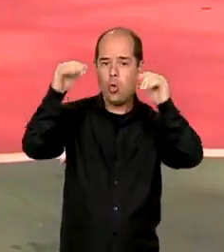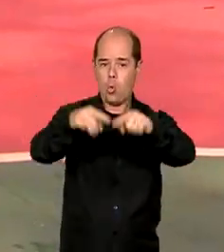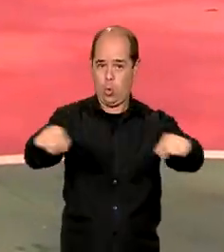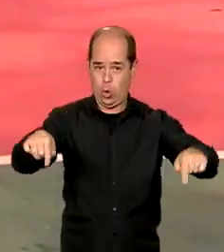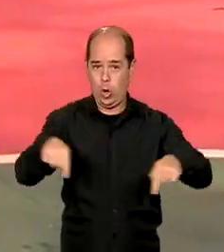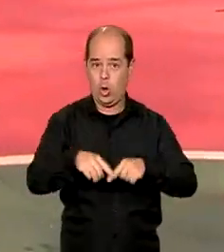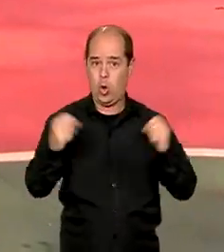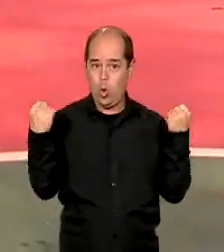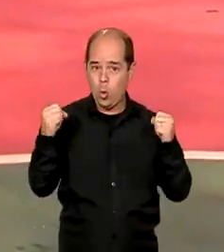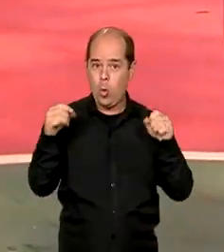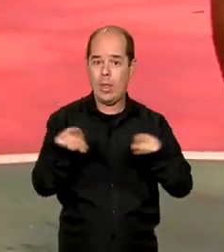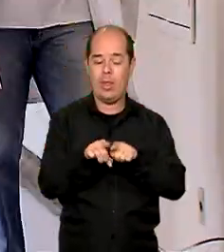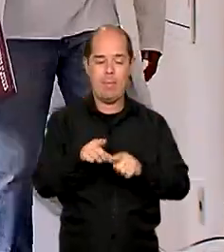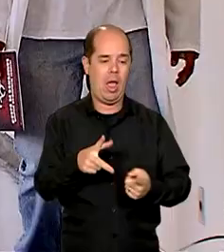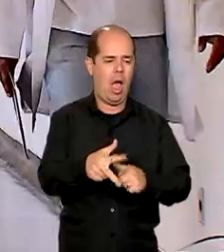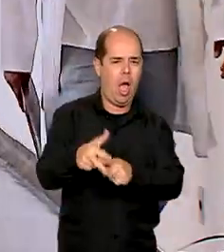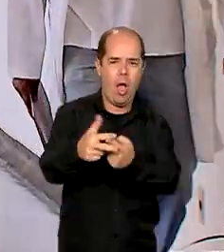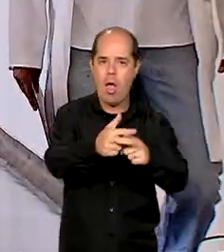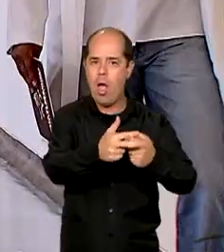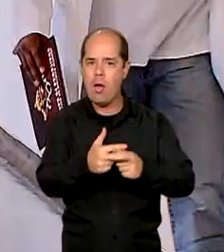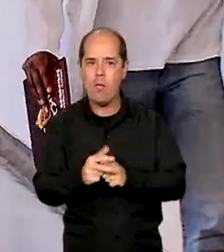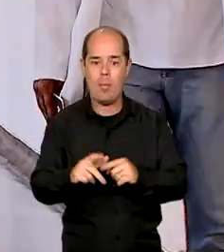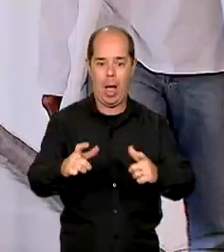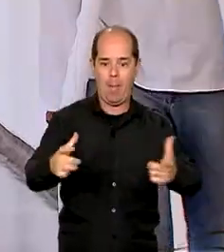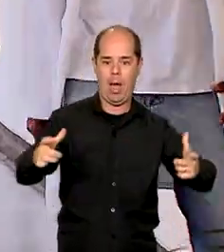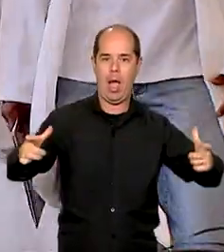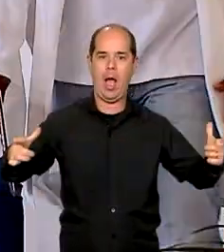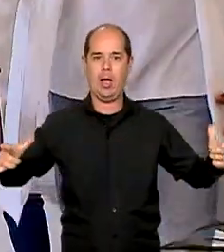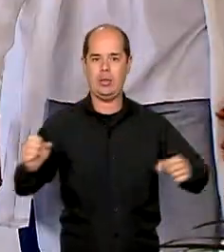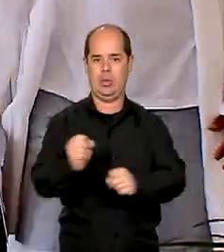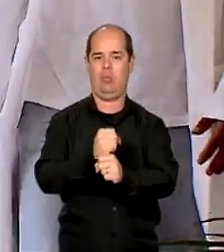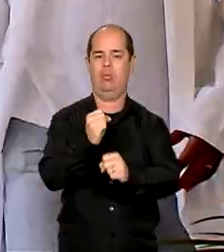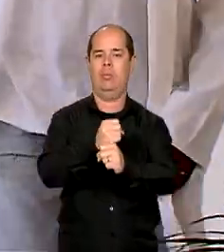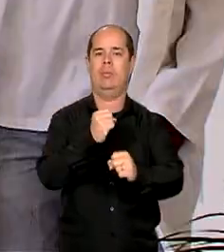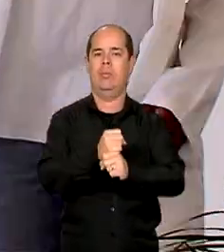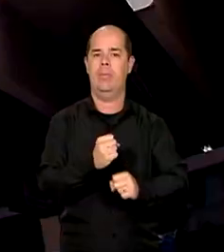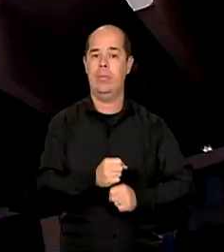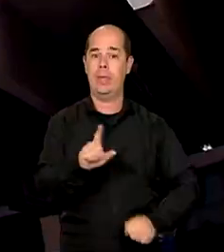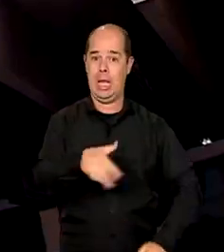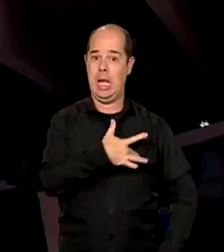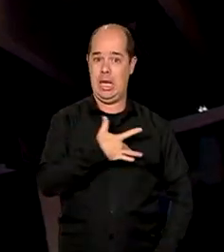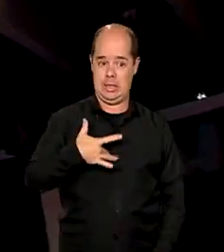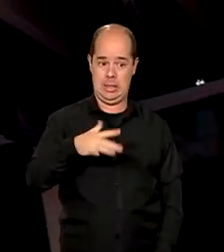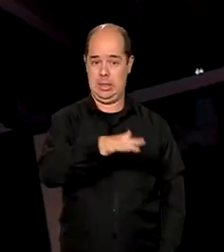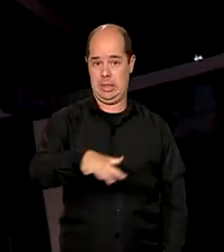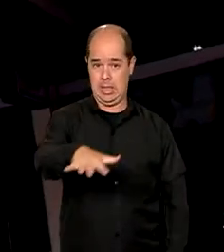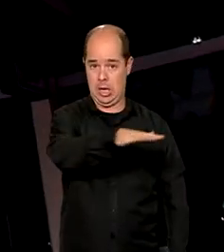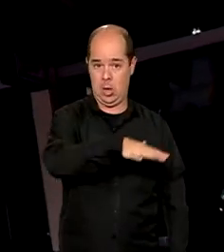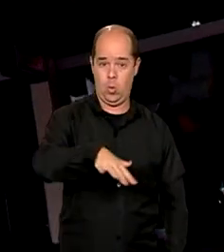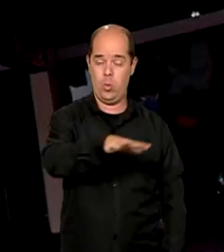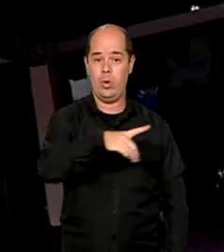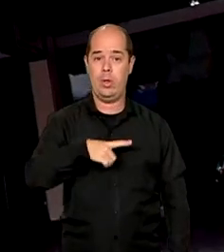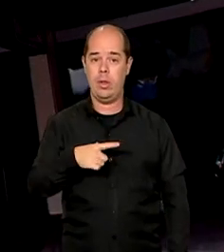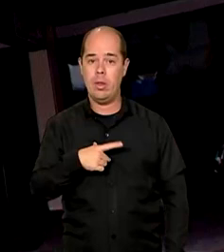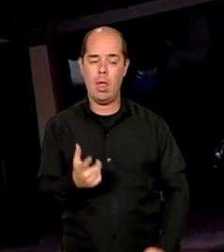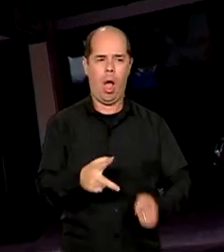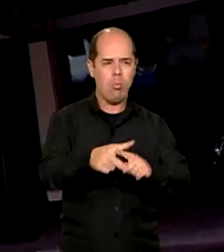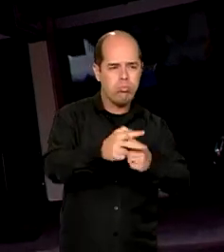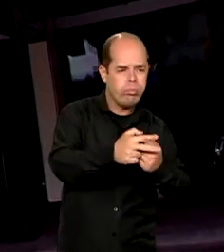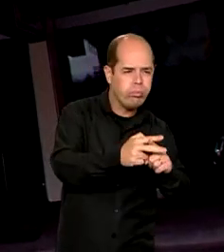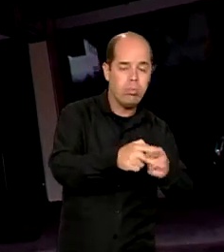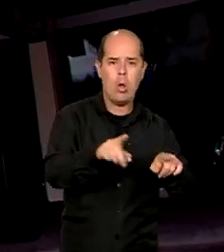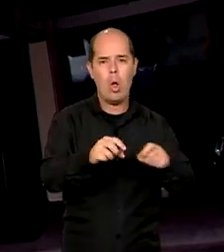ampliações de estruturas. Para a saúde, o governo federal vai investir na ampliação e reforma de unidades